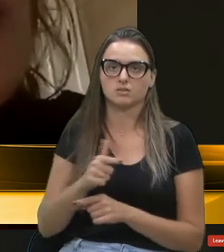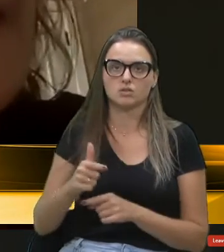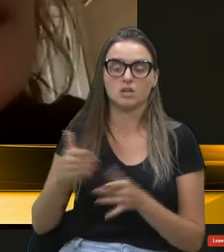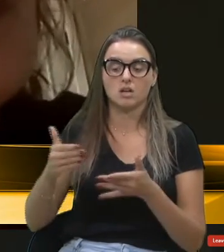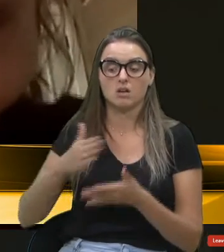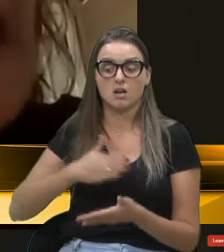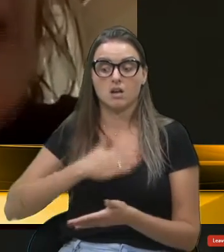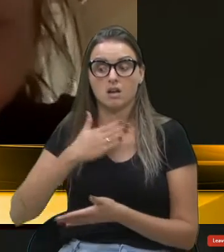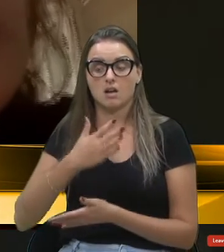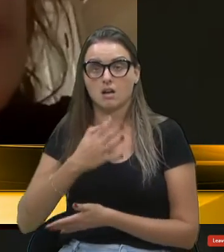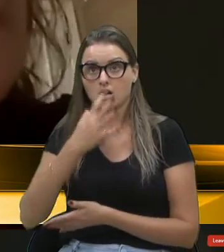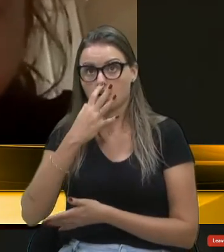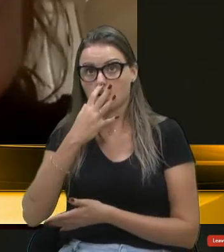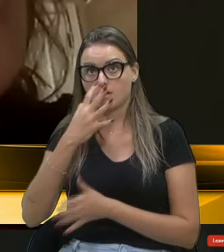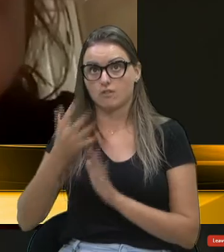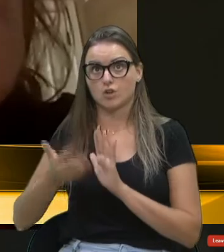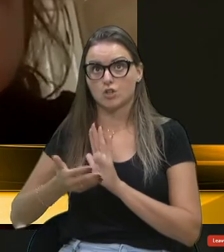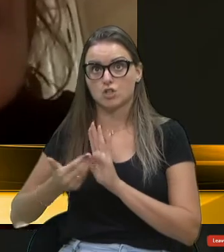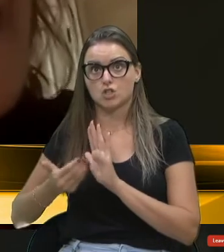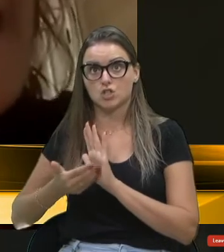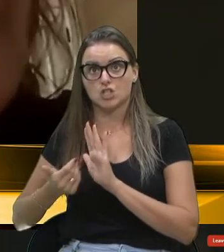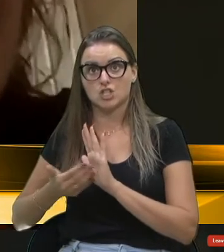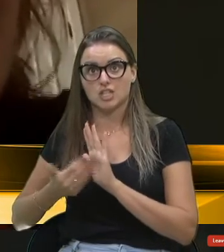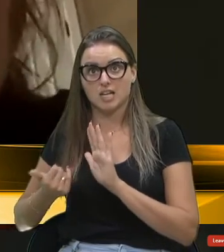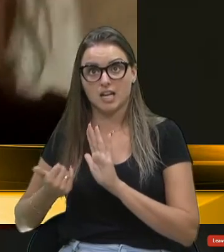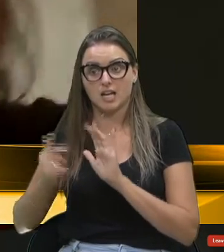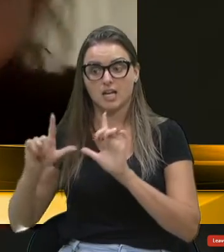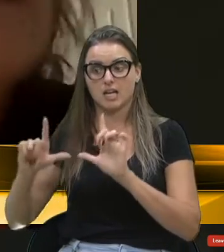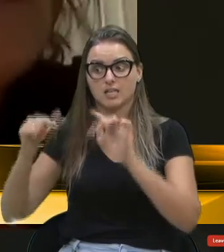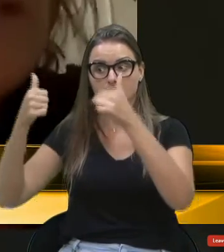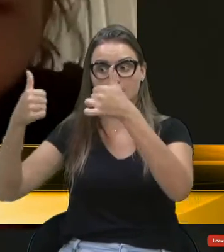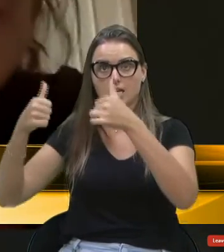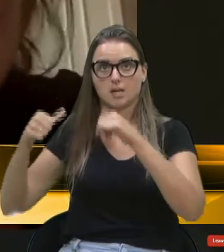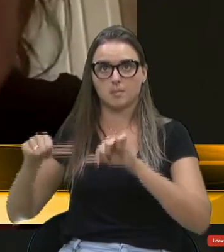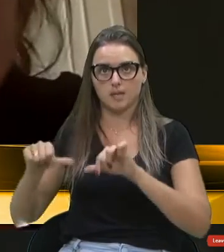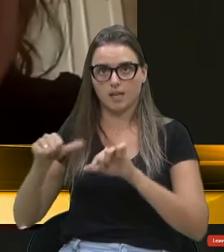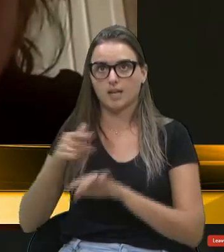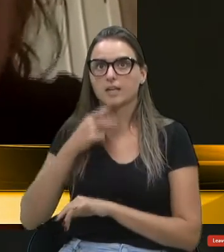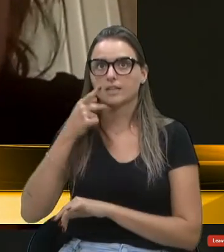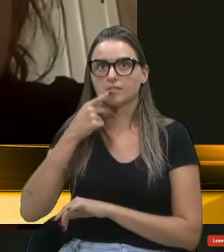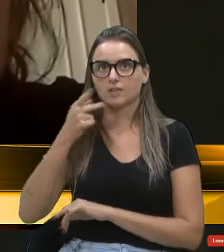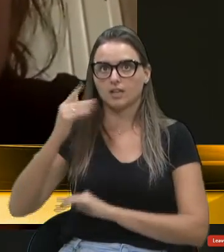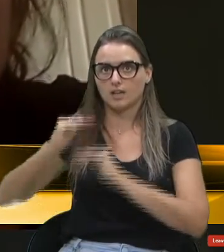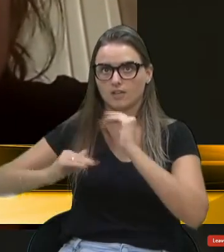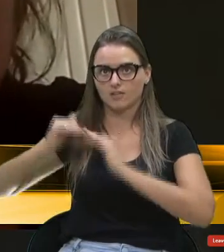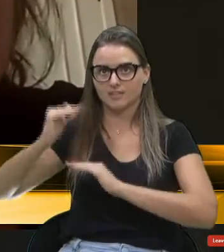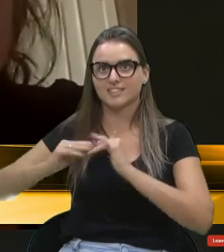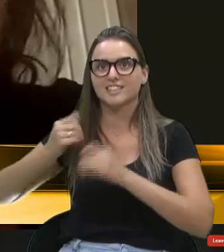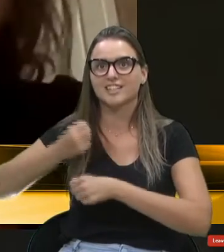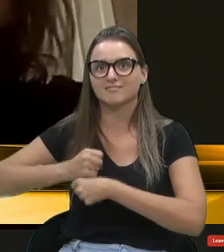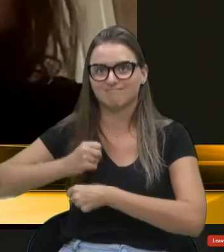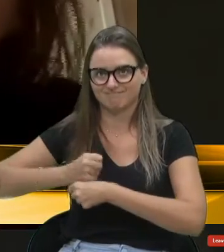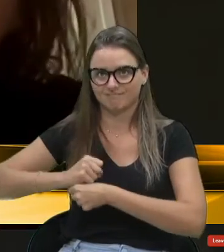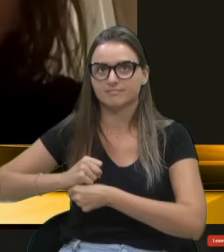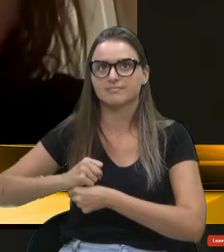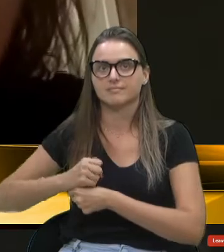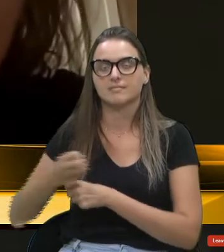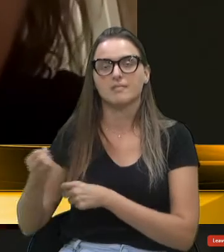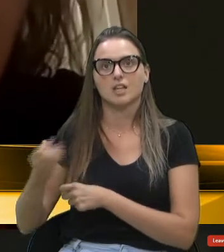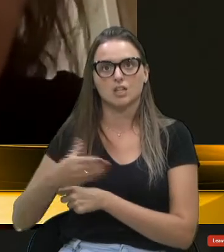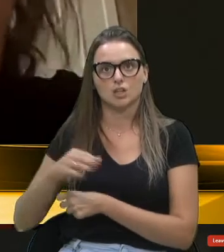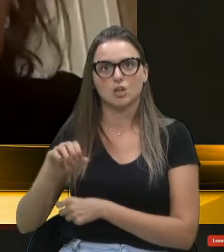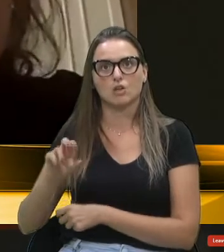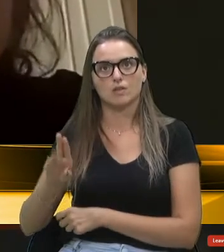agora foi retirado, inclusive a placa onde dizia que iria ser construída aquela unidade. E diante do